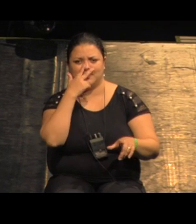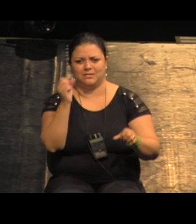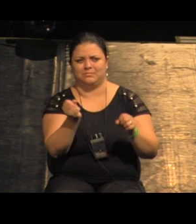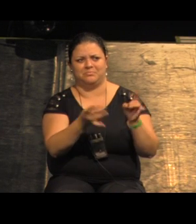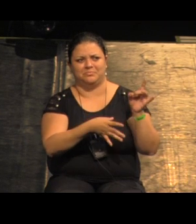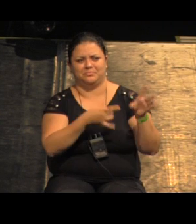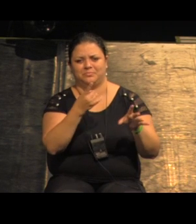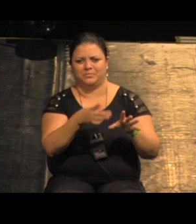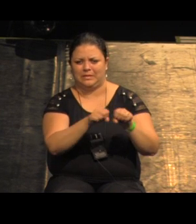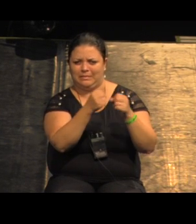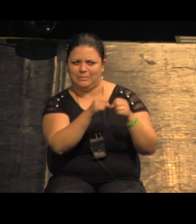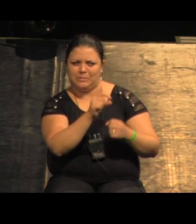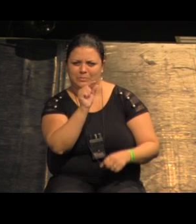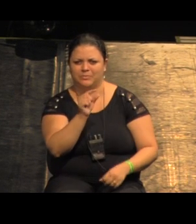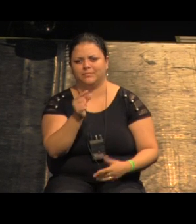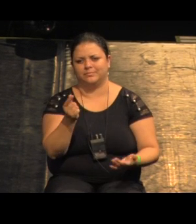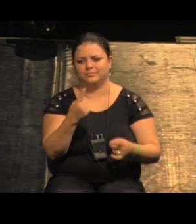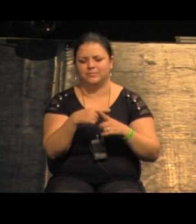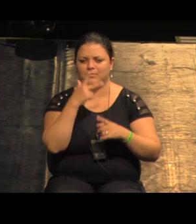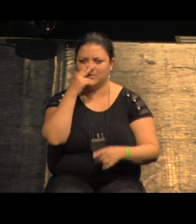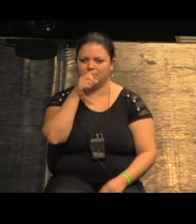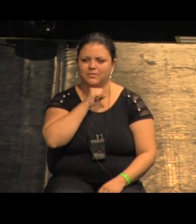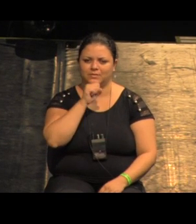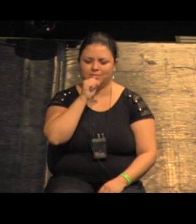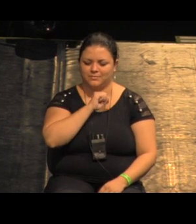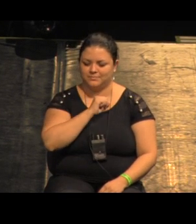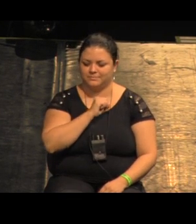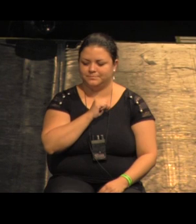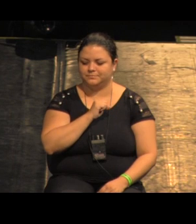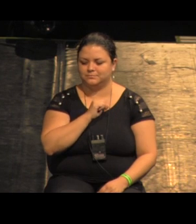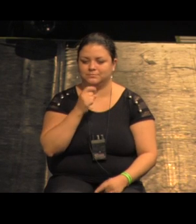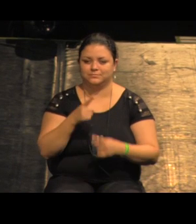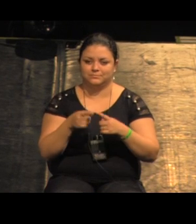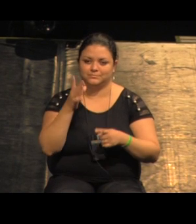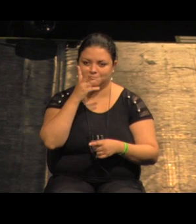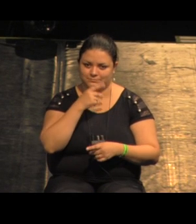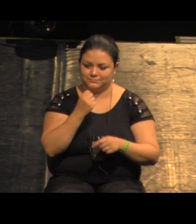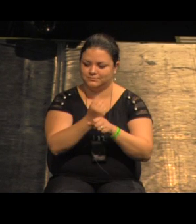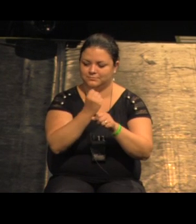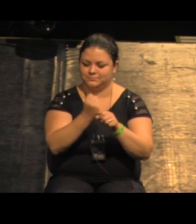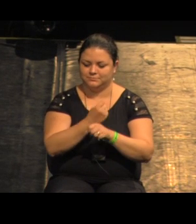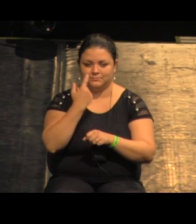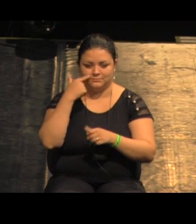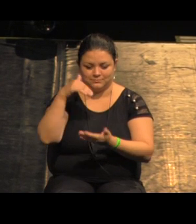está começada esse aqui que vocês estão vendo embaixo é a transição para o térreo comercial